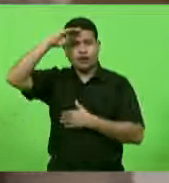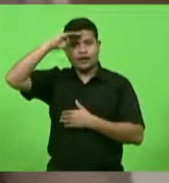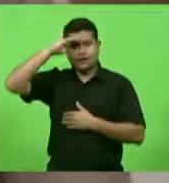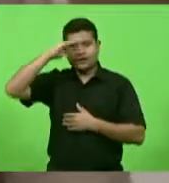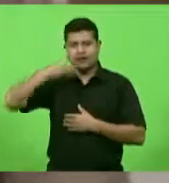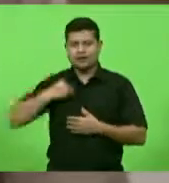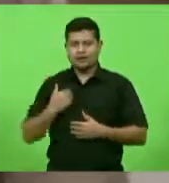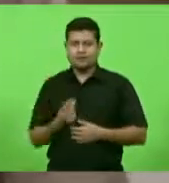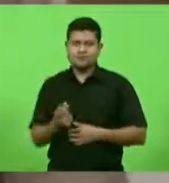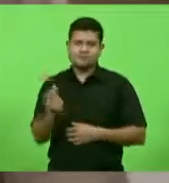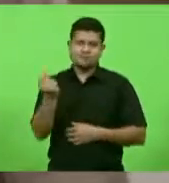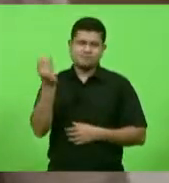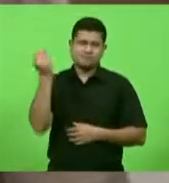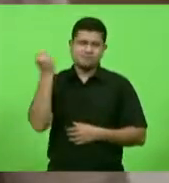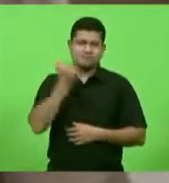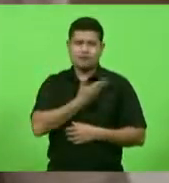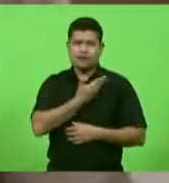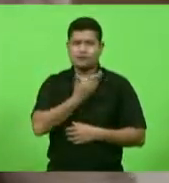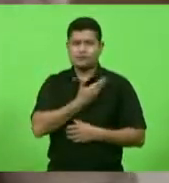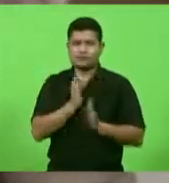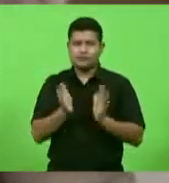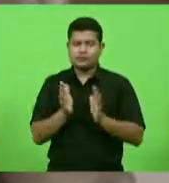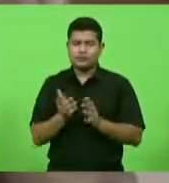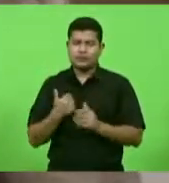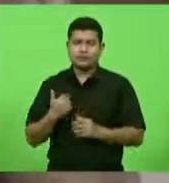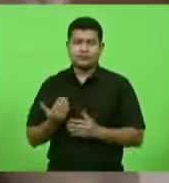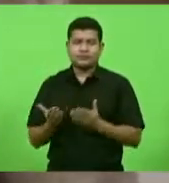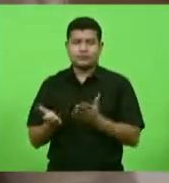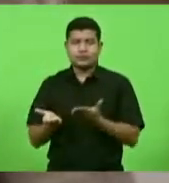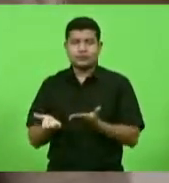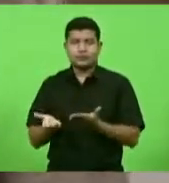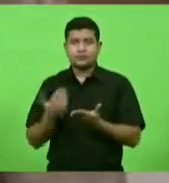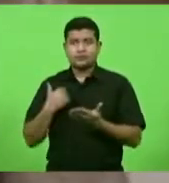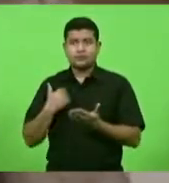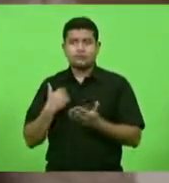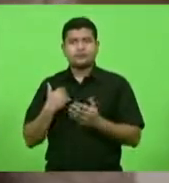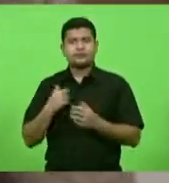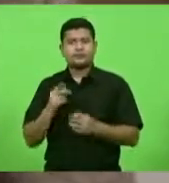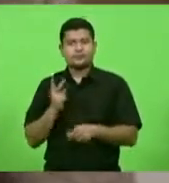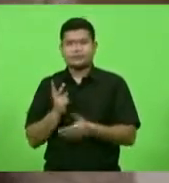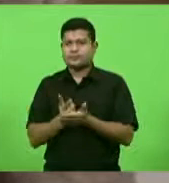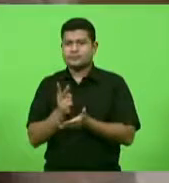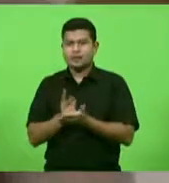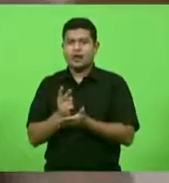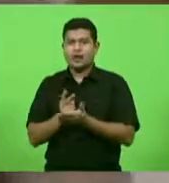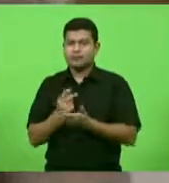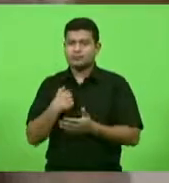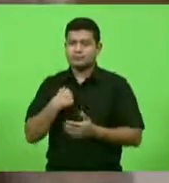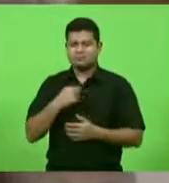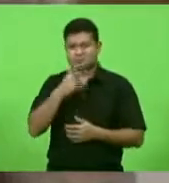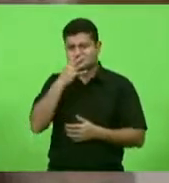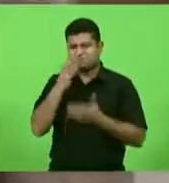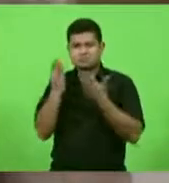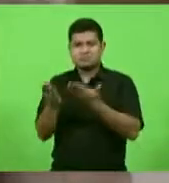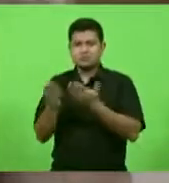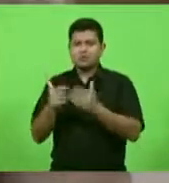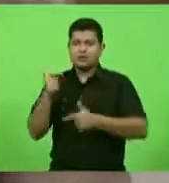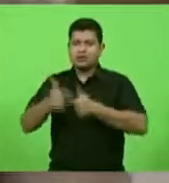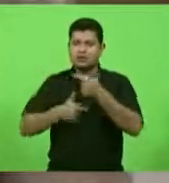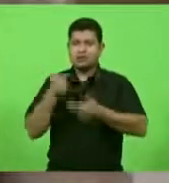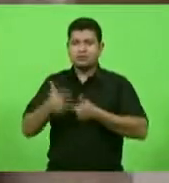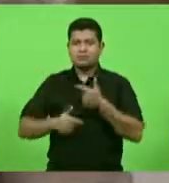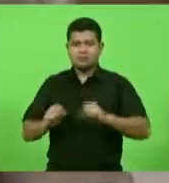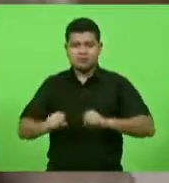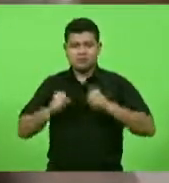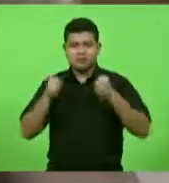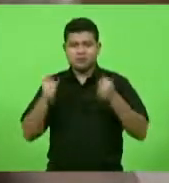amigo de longa data, um homem a quem reúno a minha admiração pessoal pelo seu trabalho intensável por